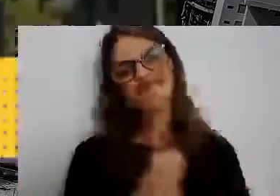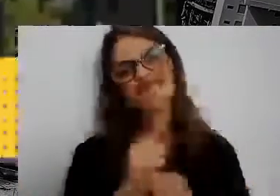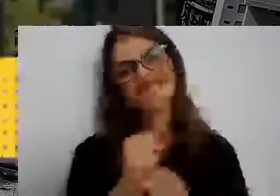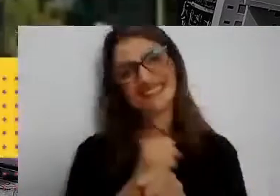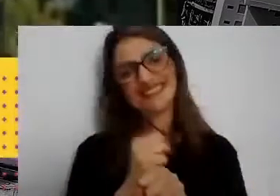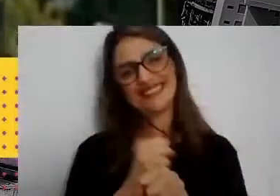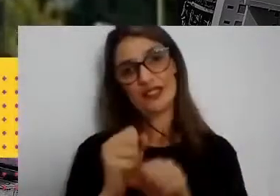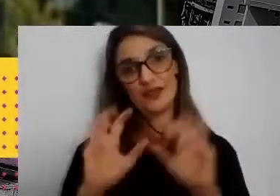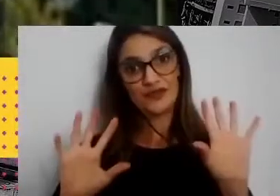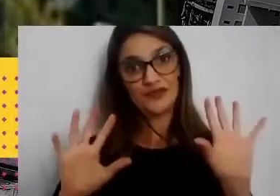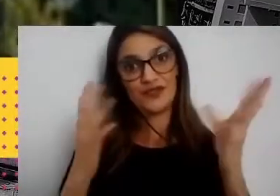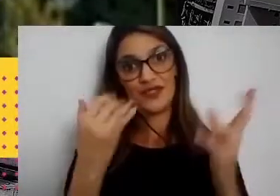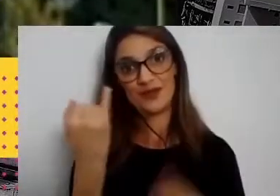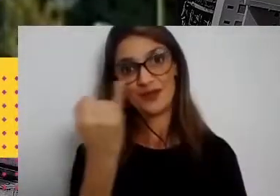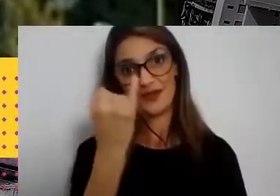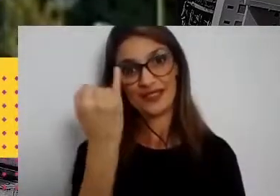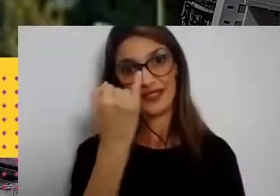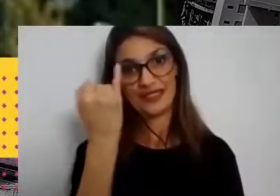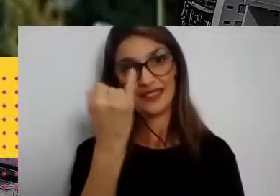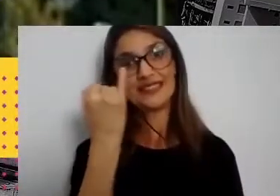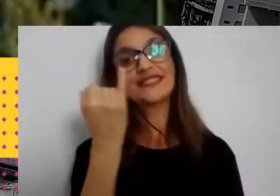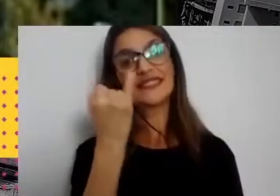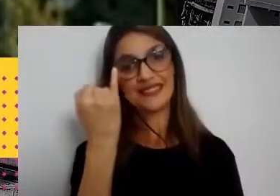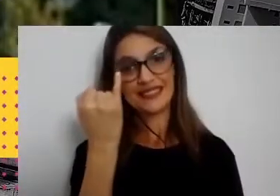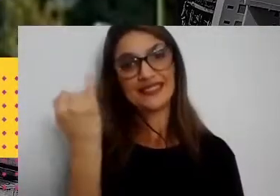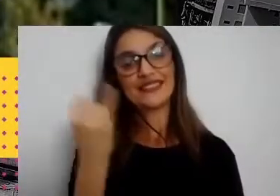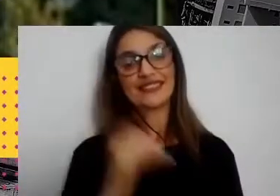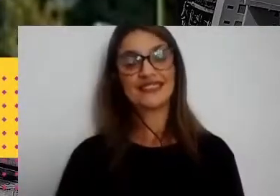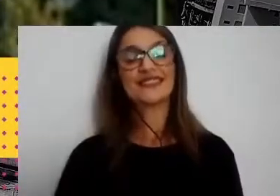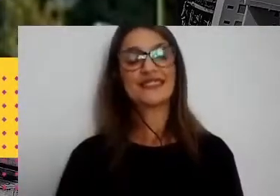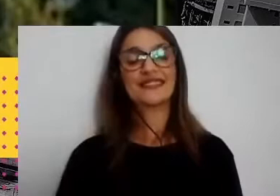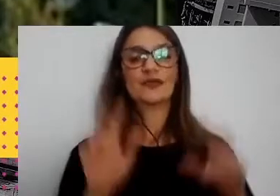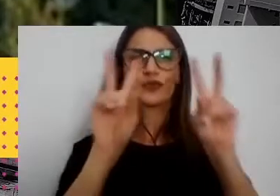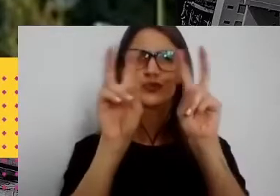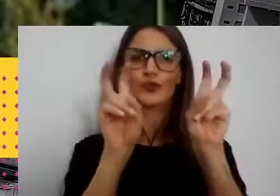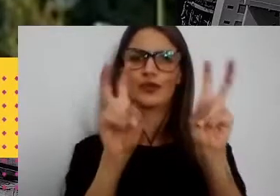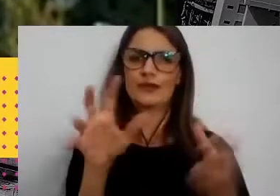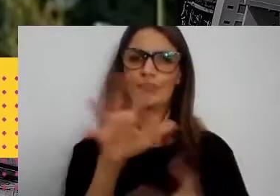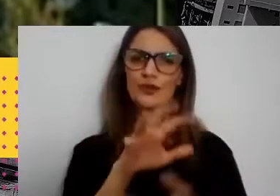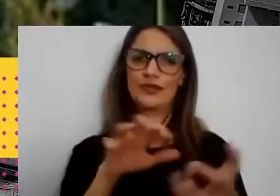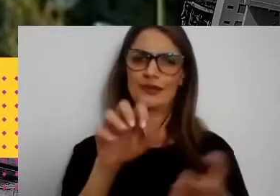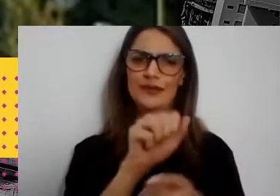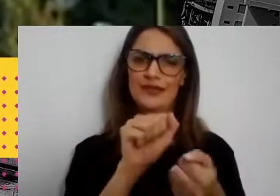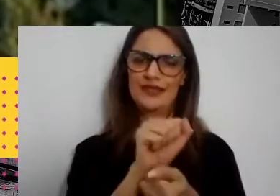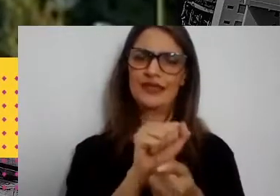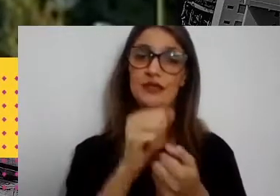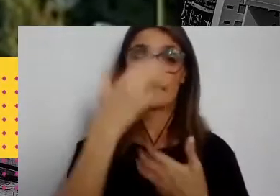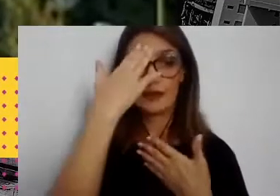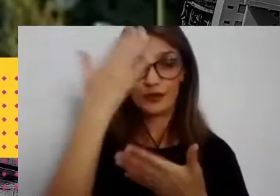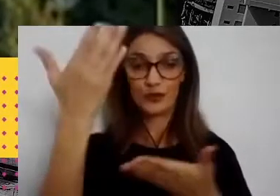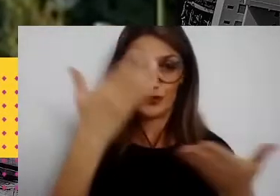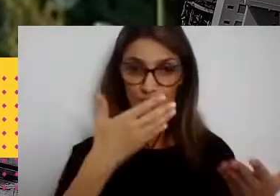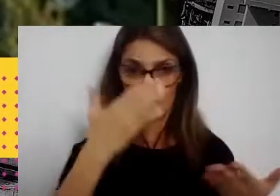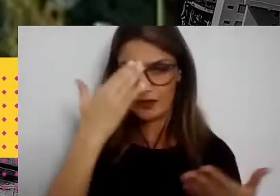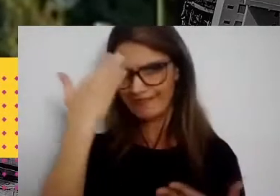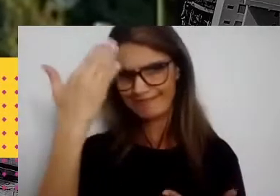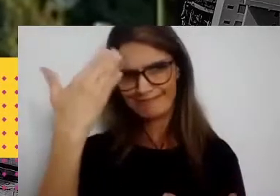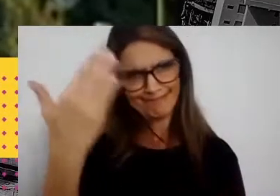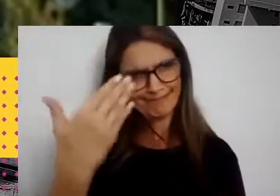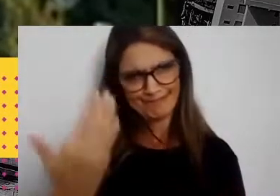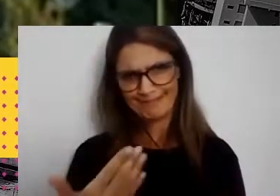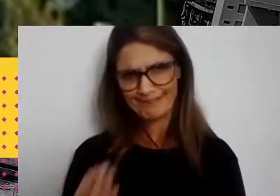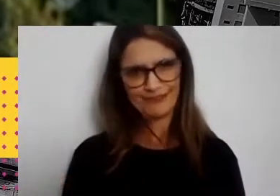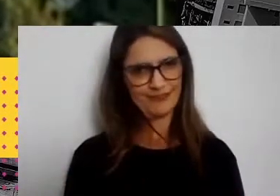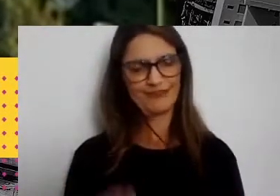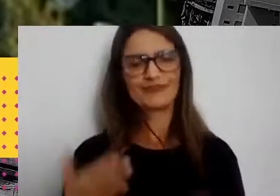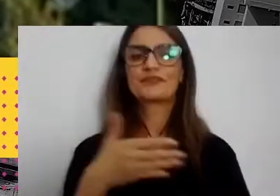importante aí para levantar as pautas de sustentabilidade. Também agradecer o convite, uma honra participar aqui, falando